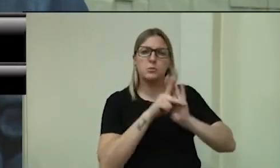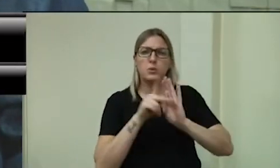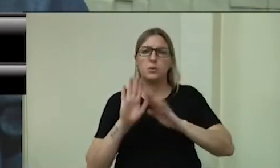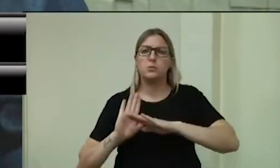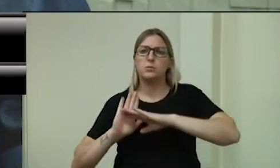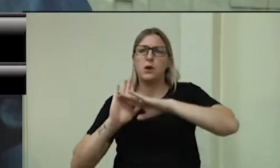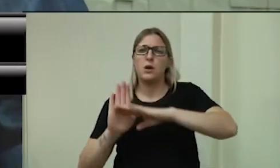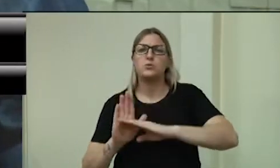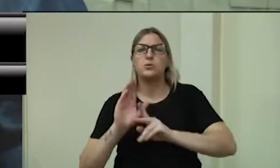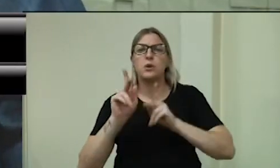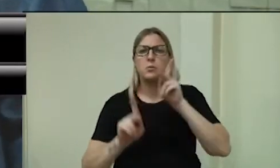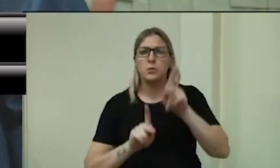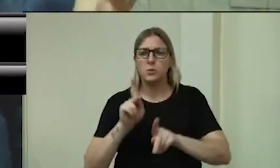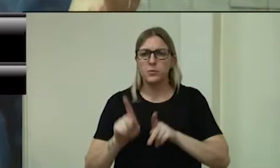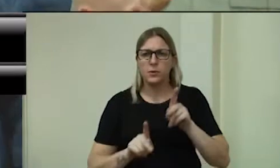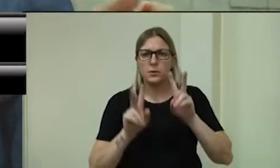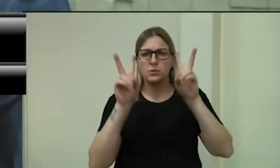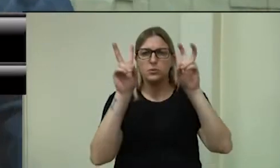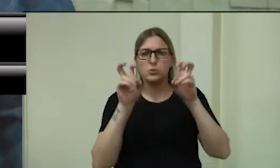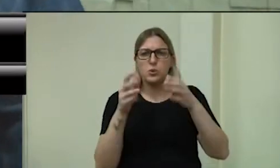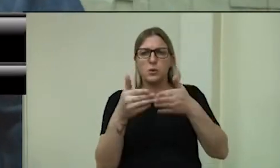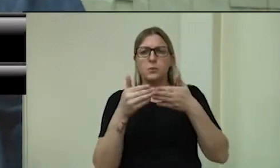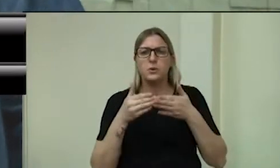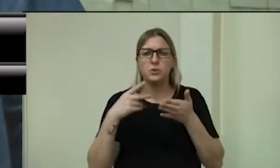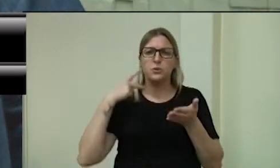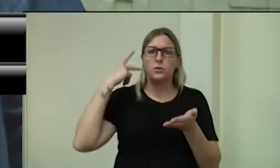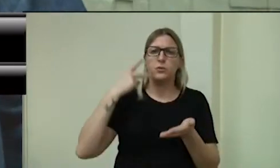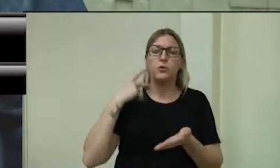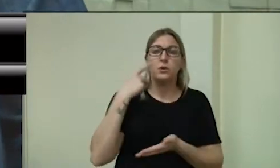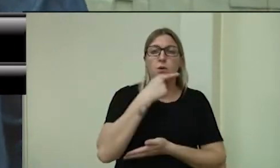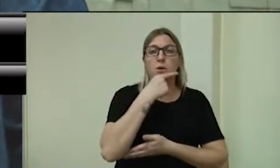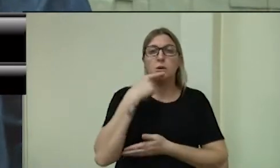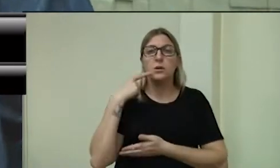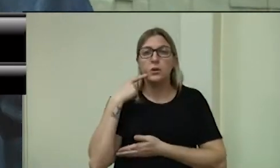povo. Referente ao requerimento do vereador Araújo,